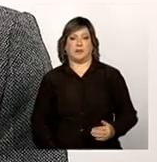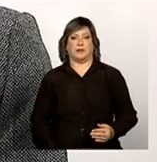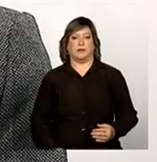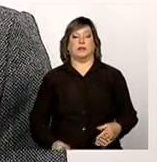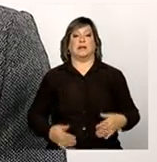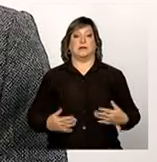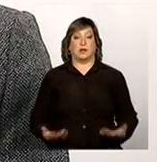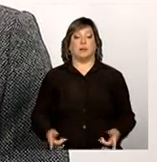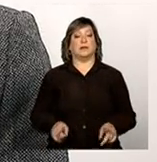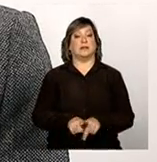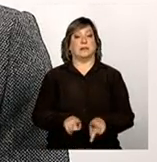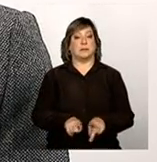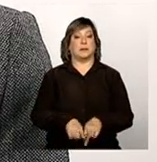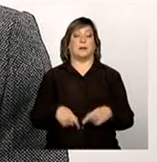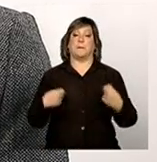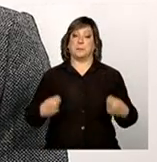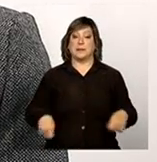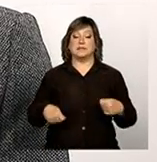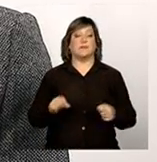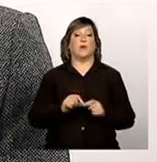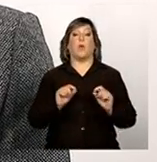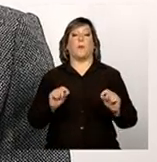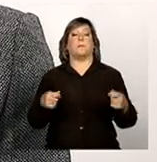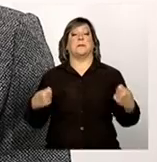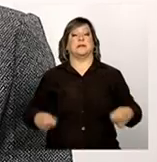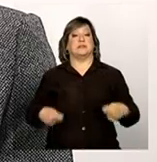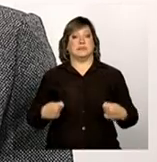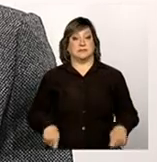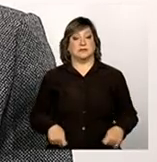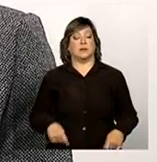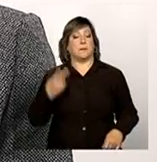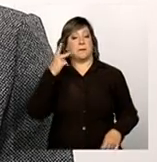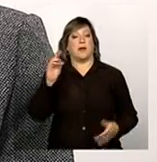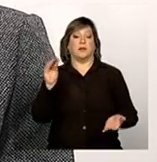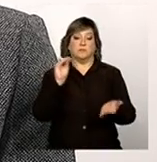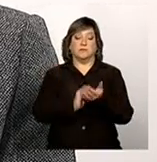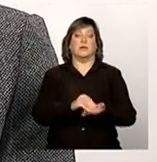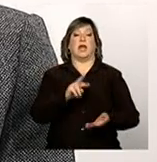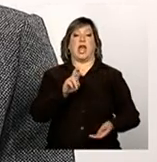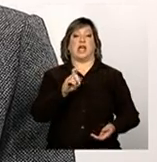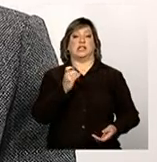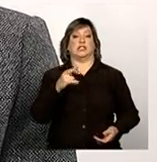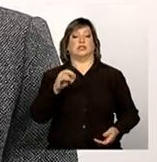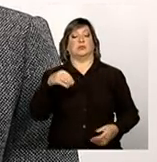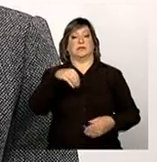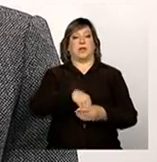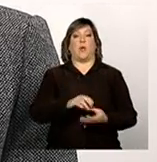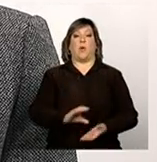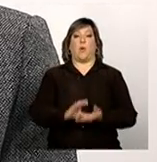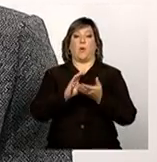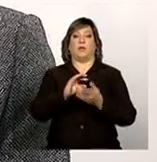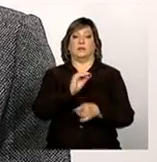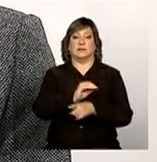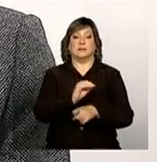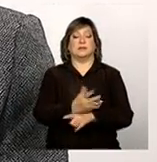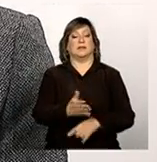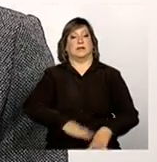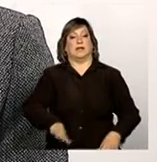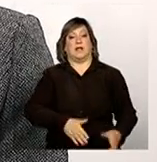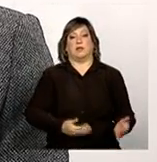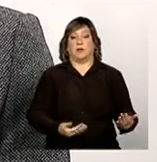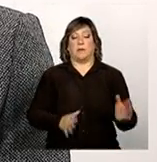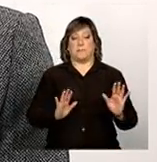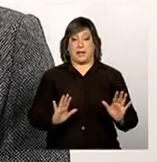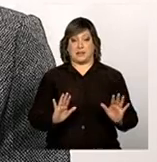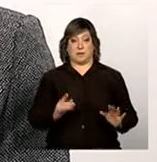tomar as medidas necessárias para o registro desta unidade, no Conselho de Assistência, no Conselho de Criança e Adolescente, mas uma